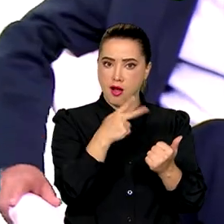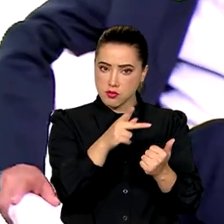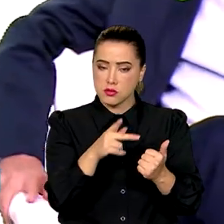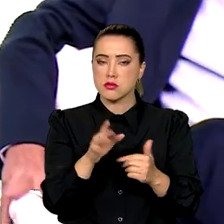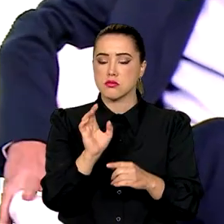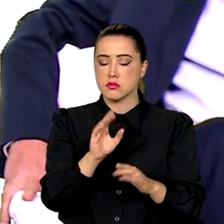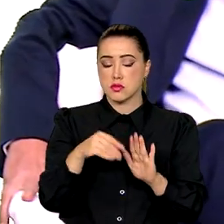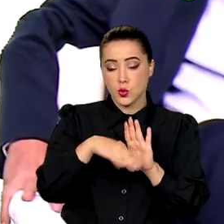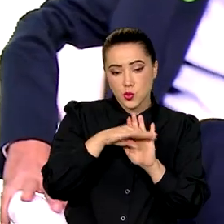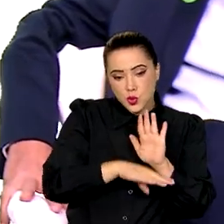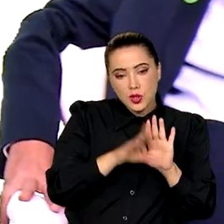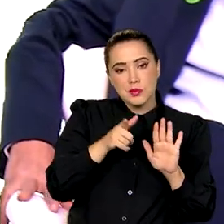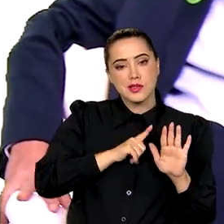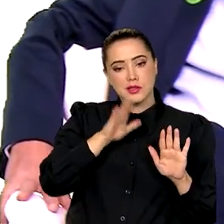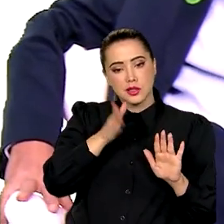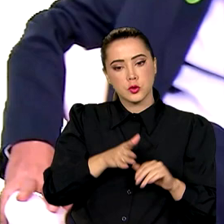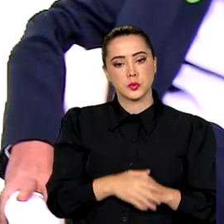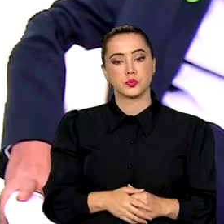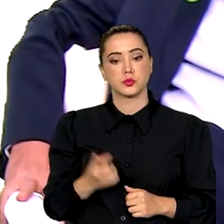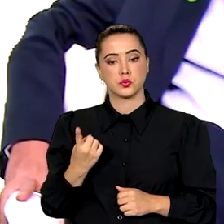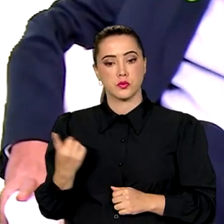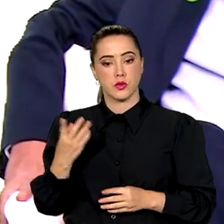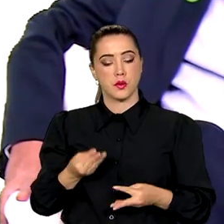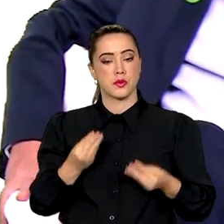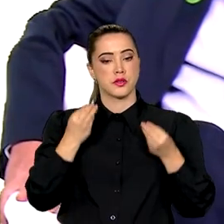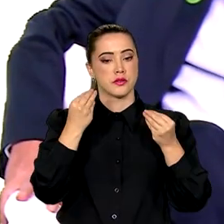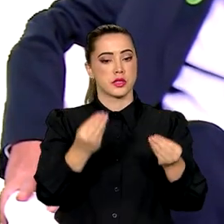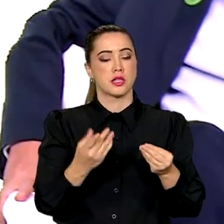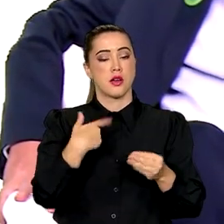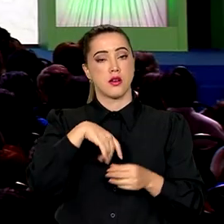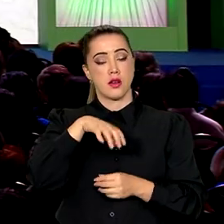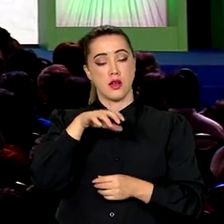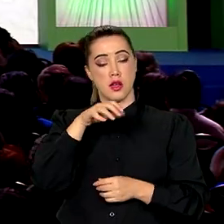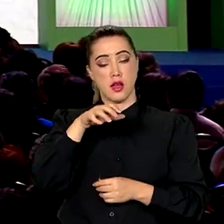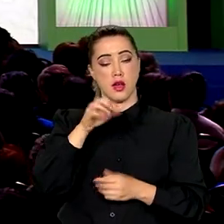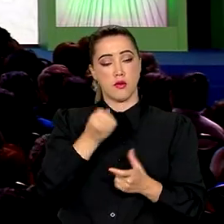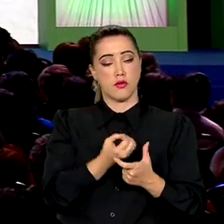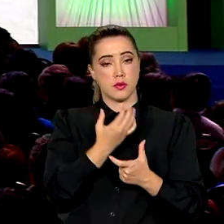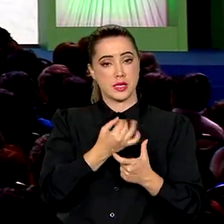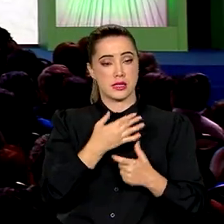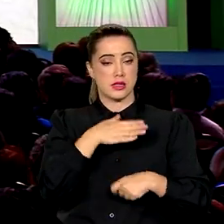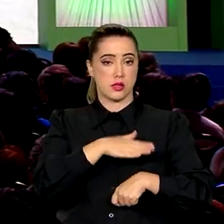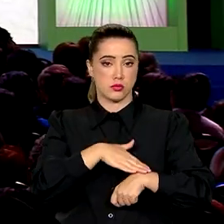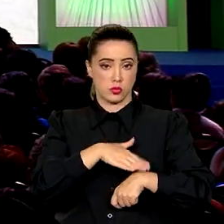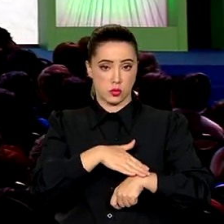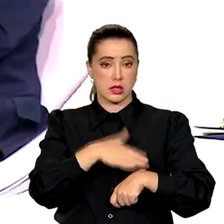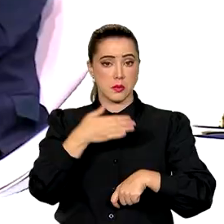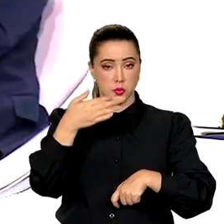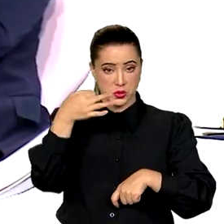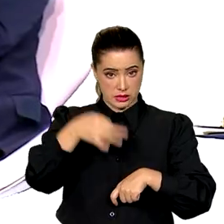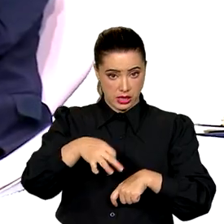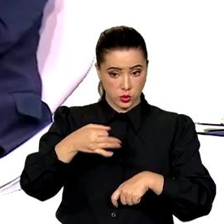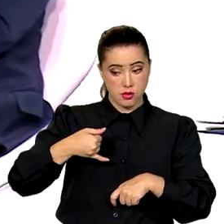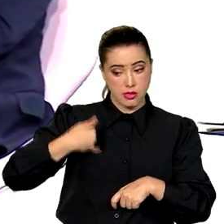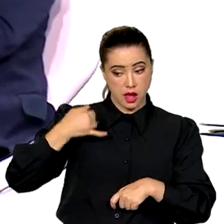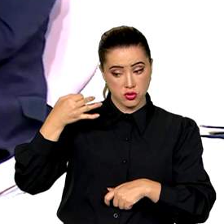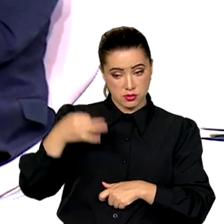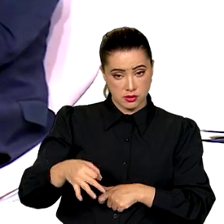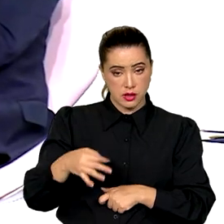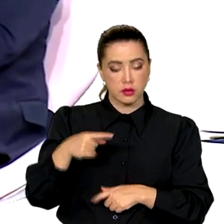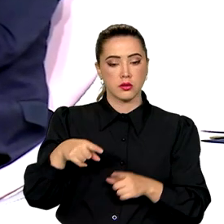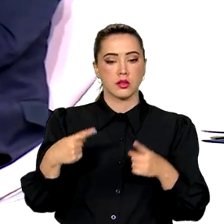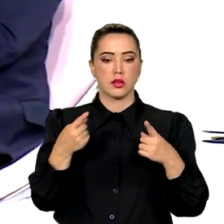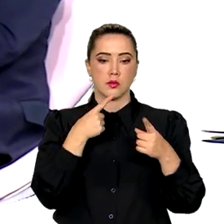entre políticas públicas para garantir a alfabetização na idade certa também foi um dos temas debatidos. O